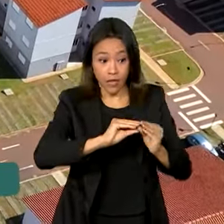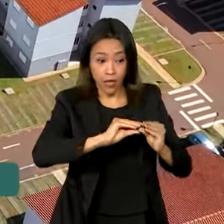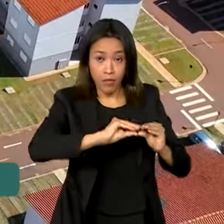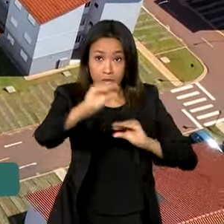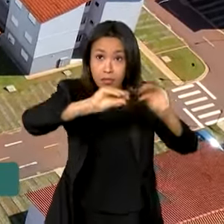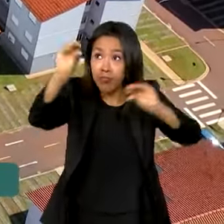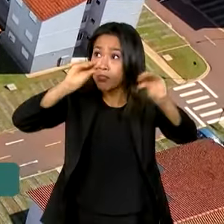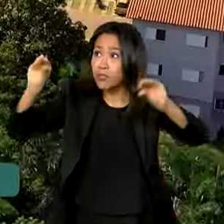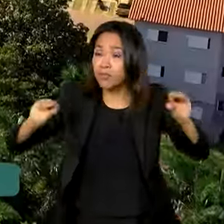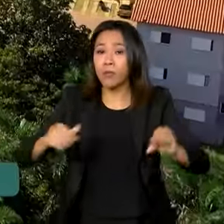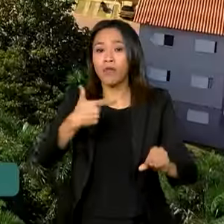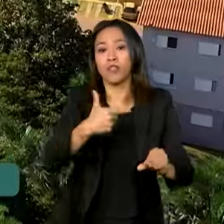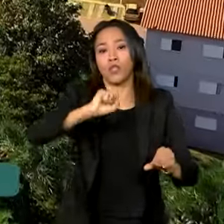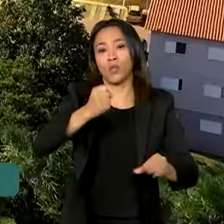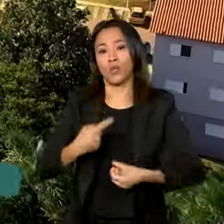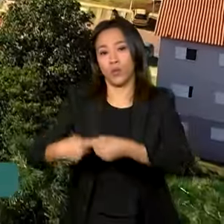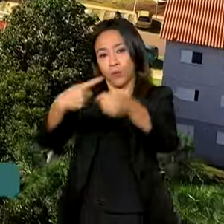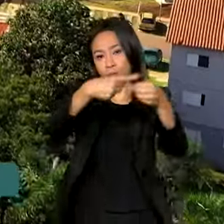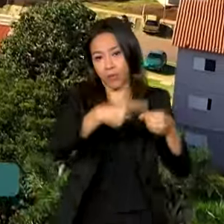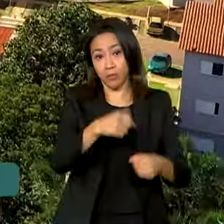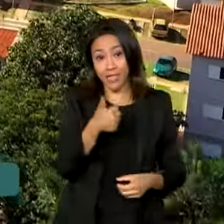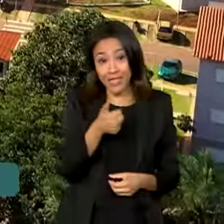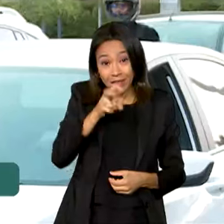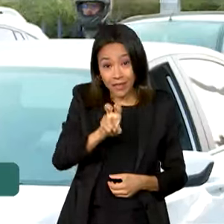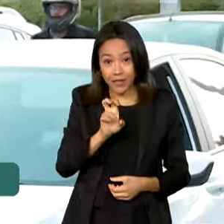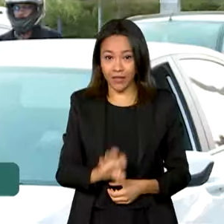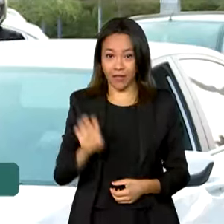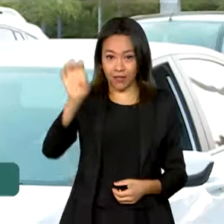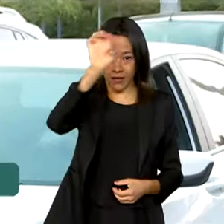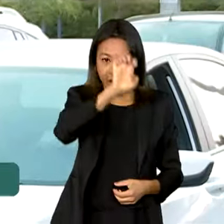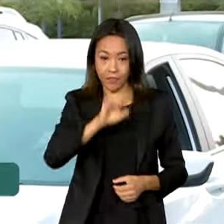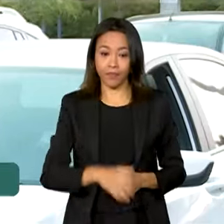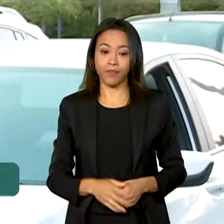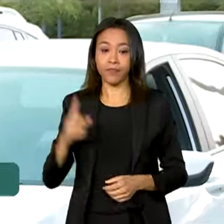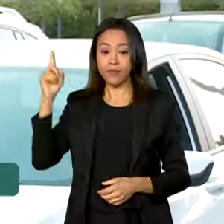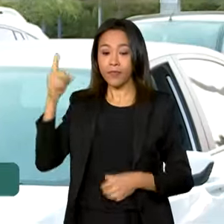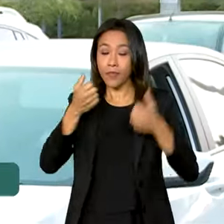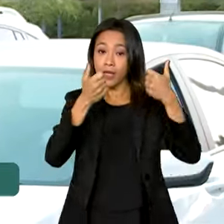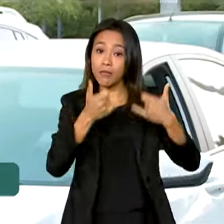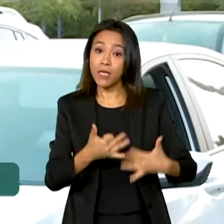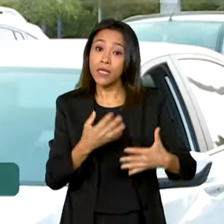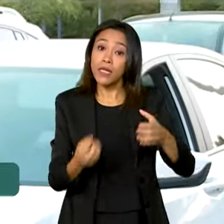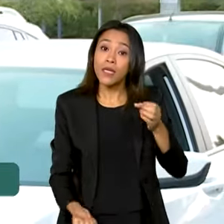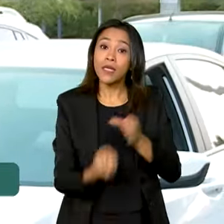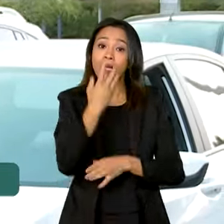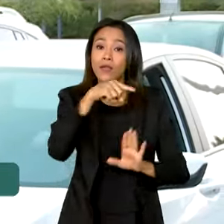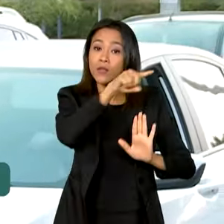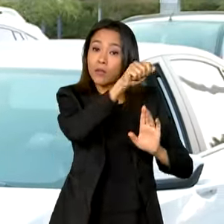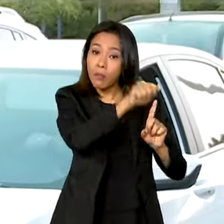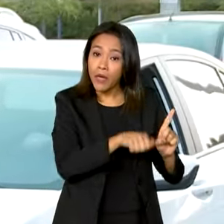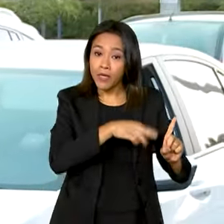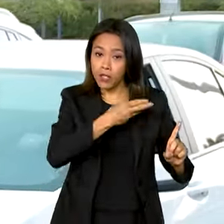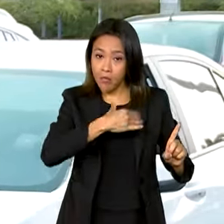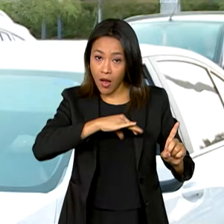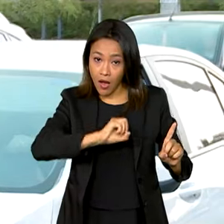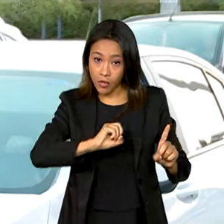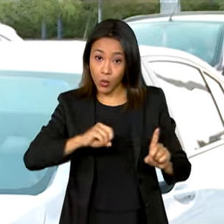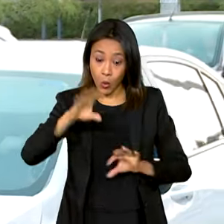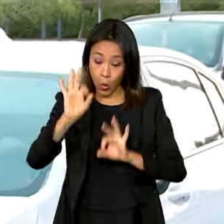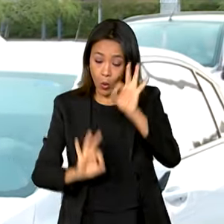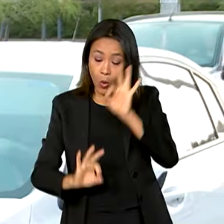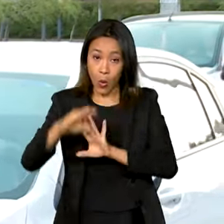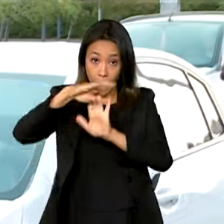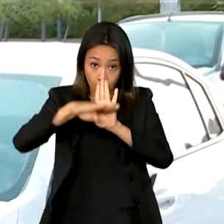por 28 municípios de 15 estados. Criado em março de 2009, o Minha Casa Minha Vida foi